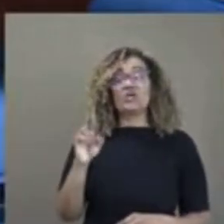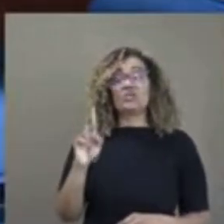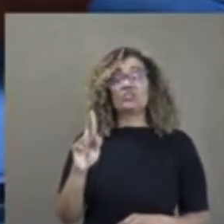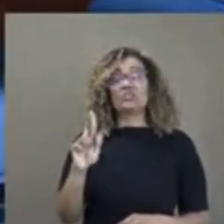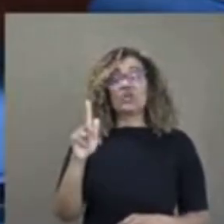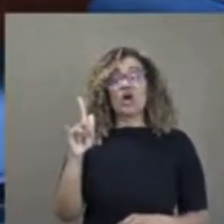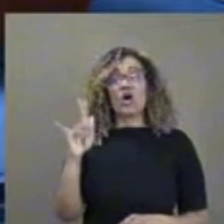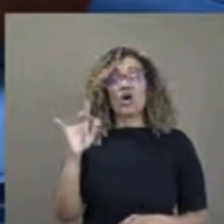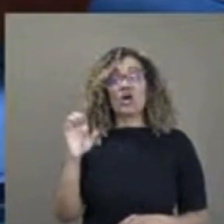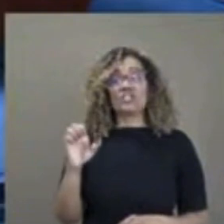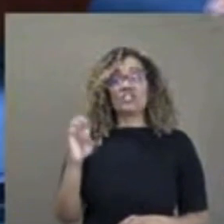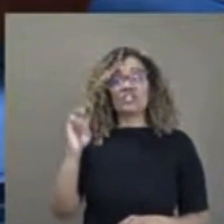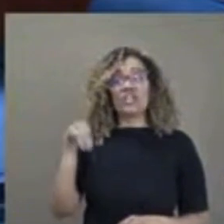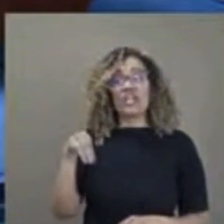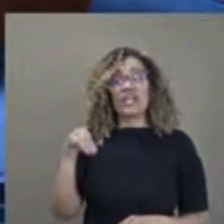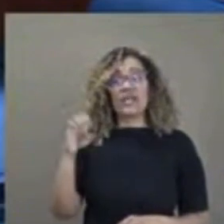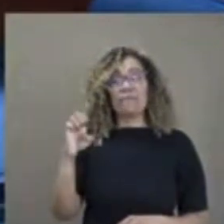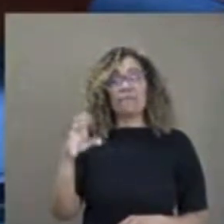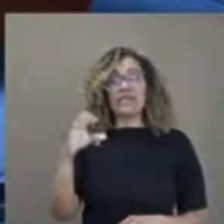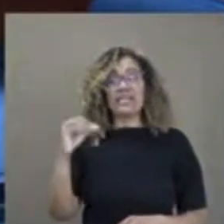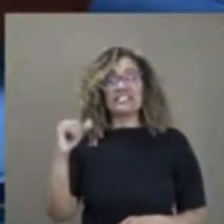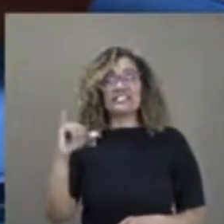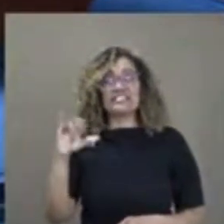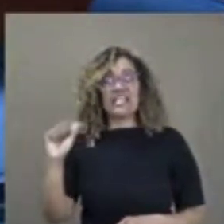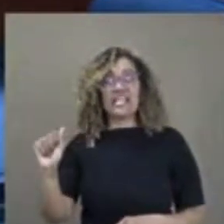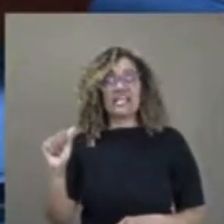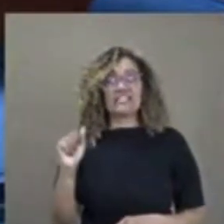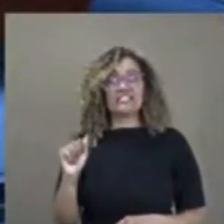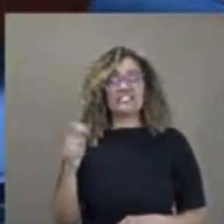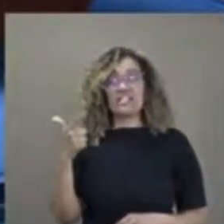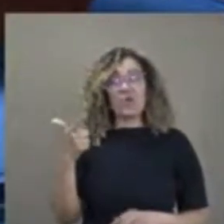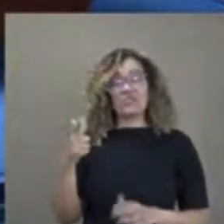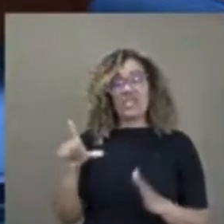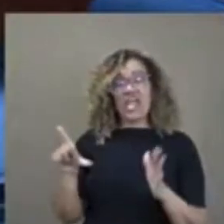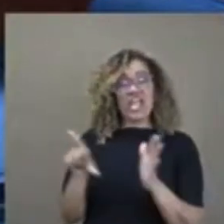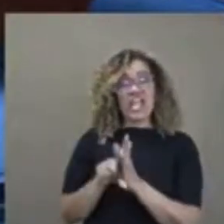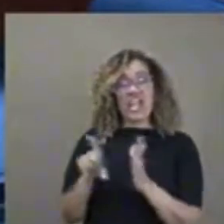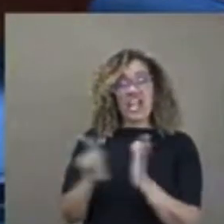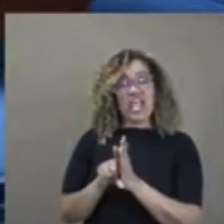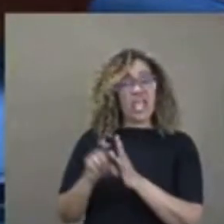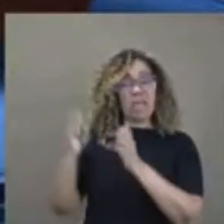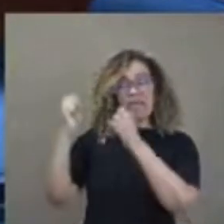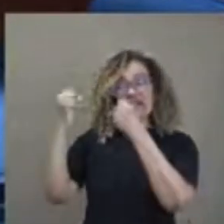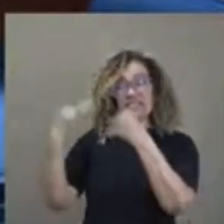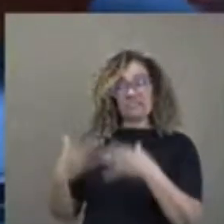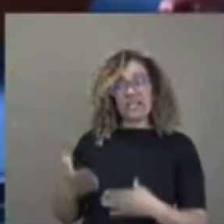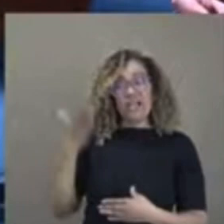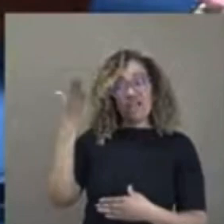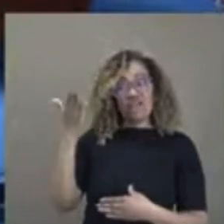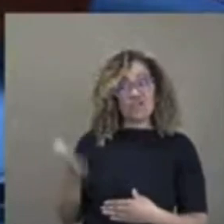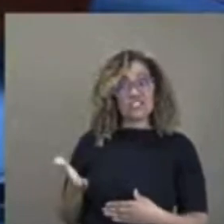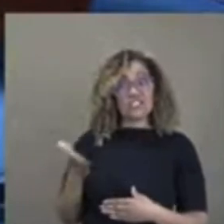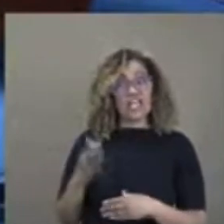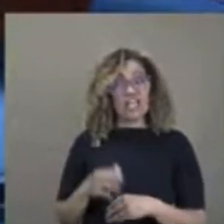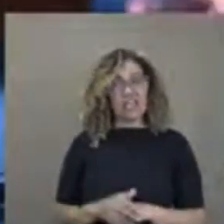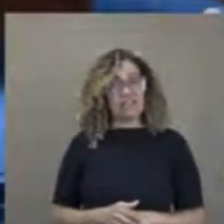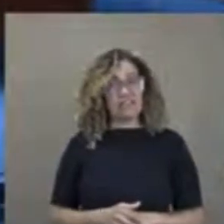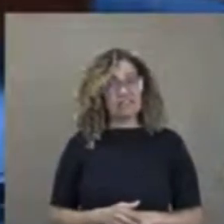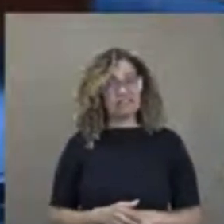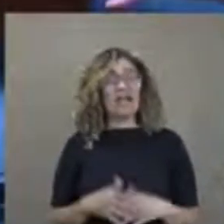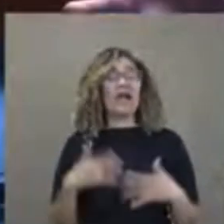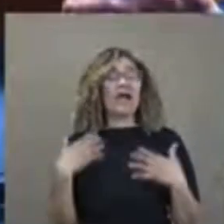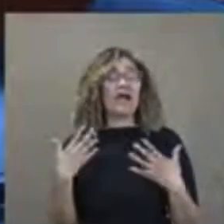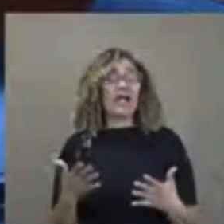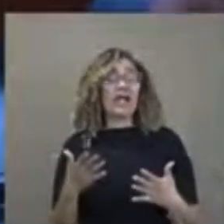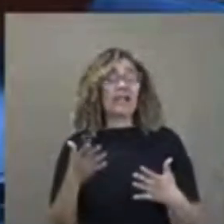sem lei anterior que o defina. Me explica, me mostra onde está fake news